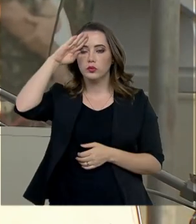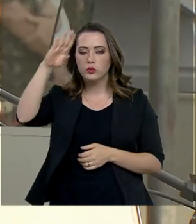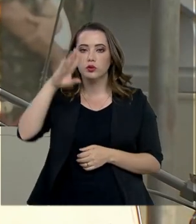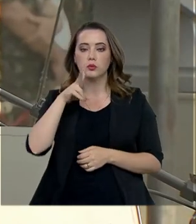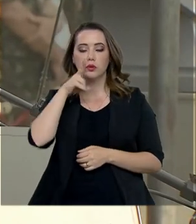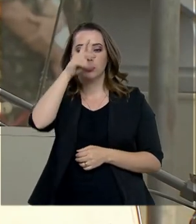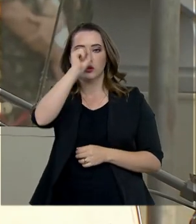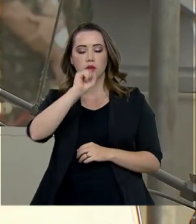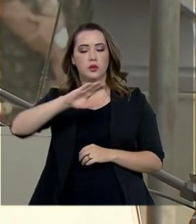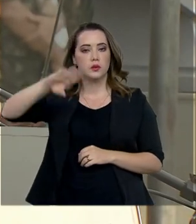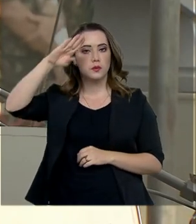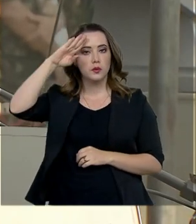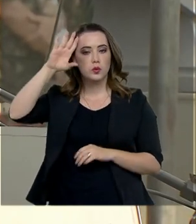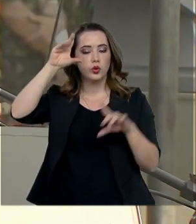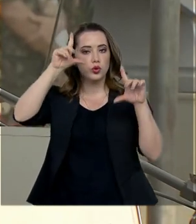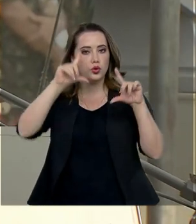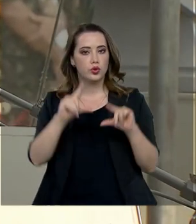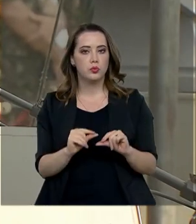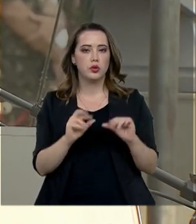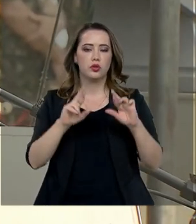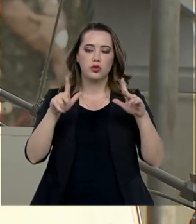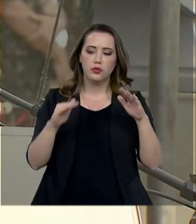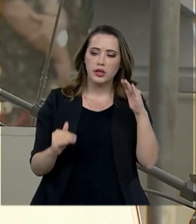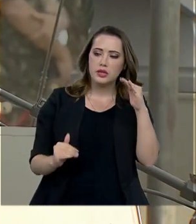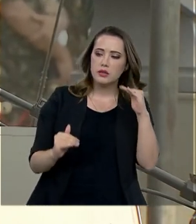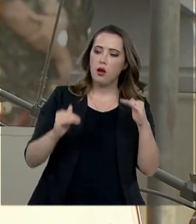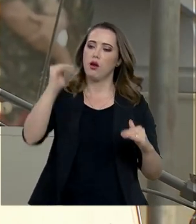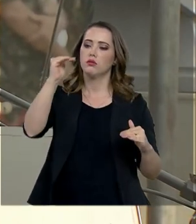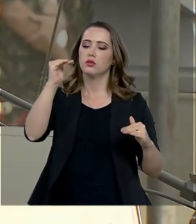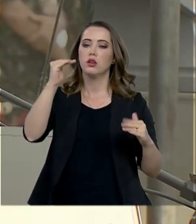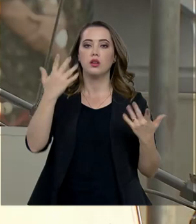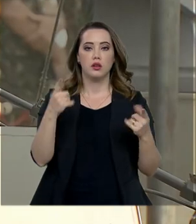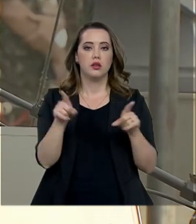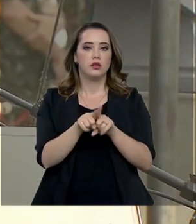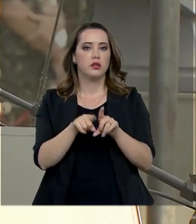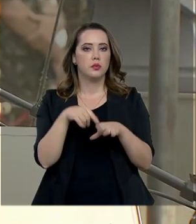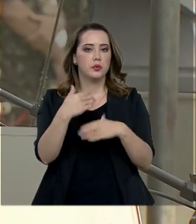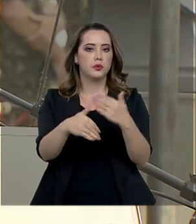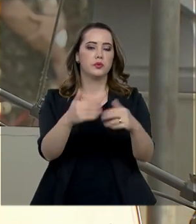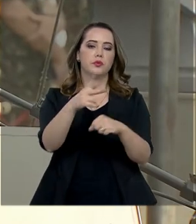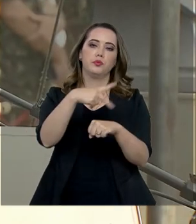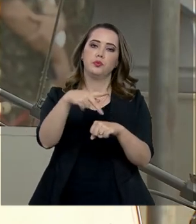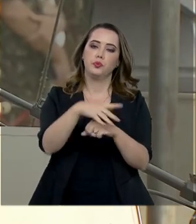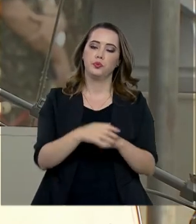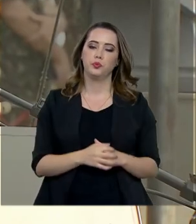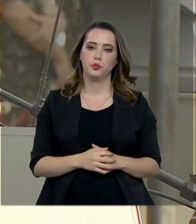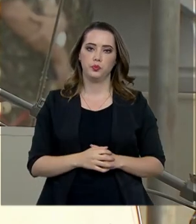Armadas com a redução das desigualdades e o desenvolvimento nacional